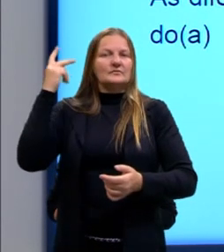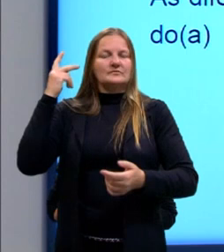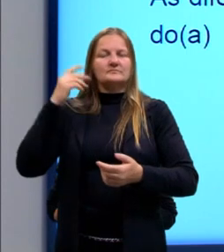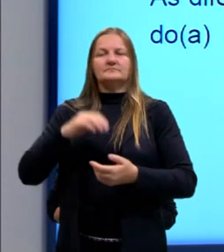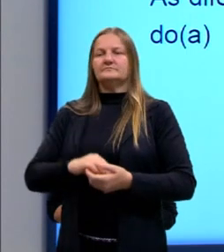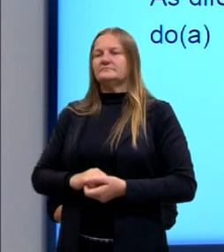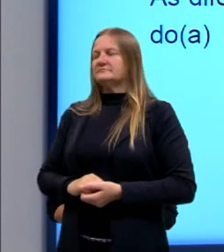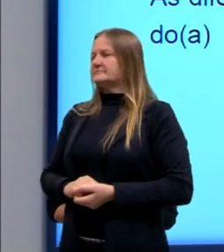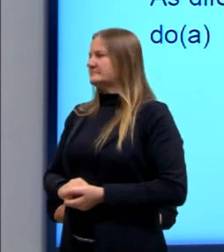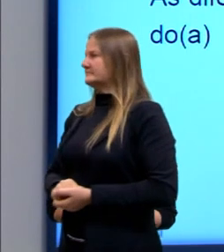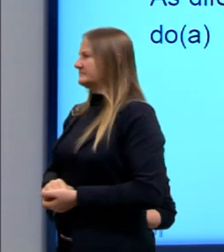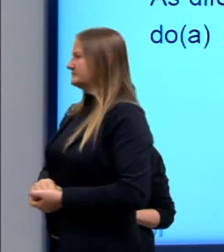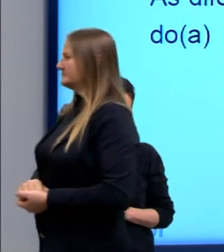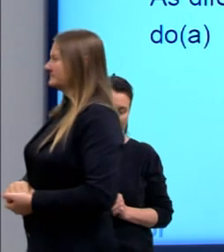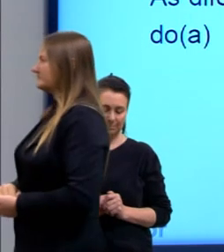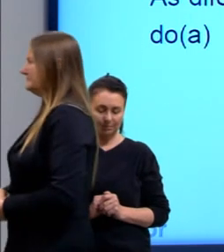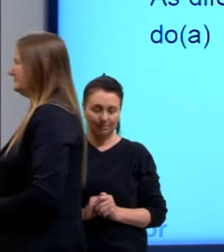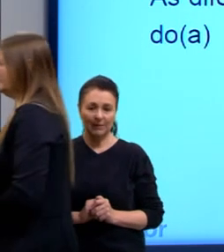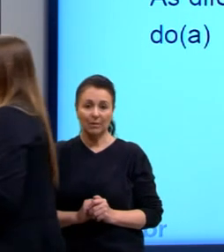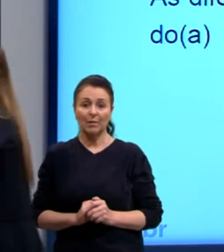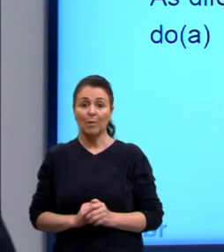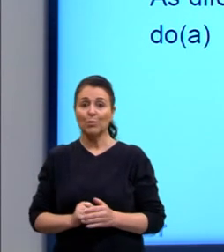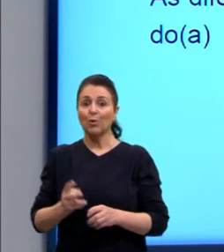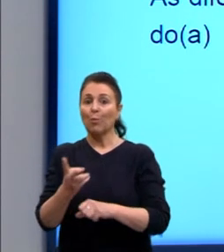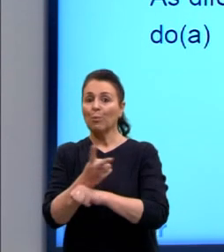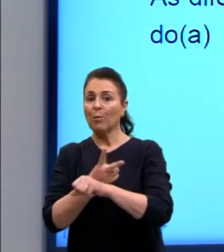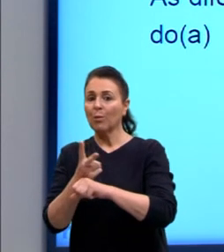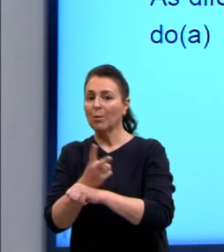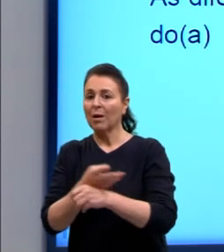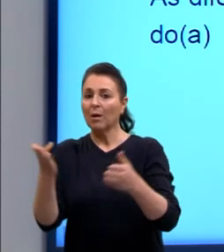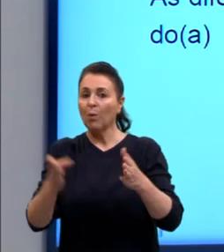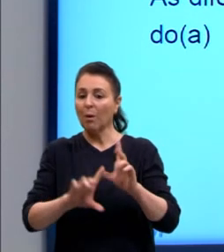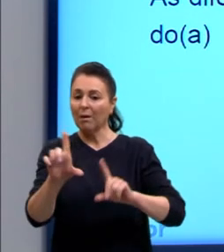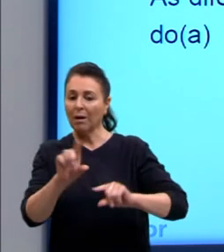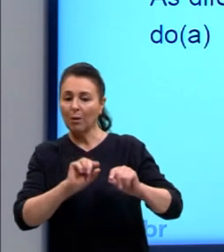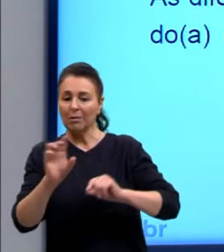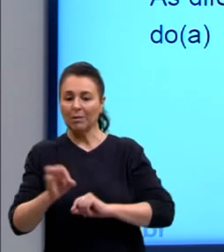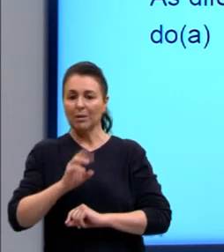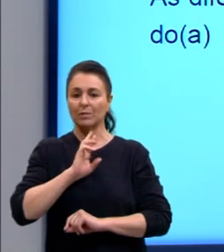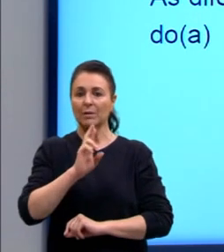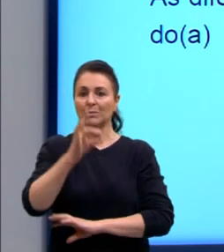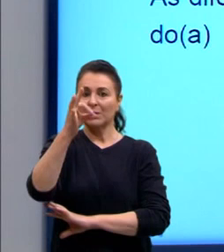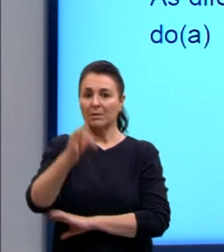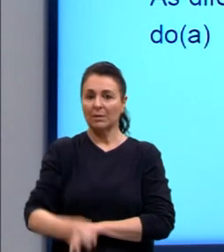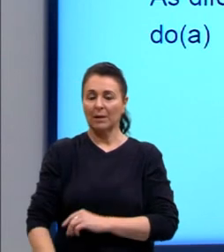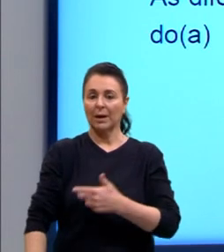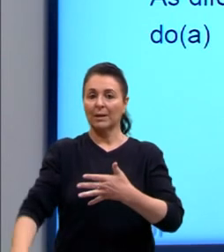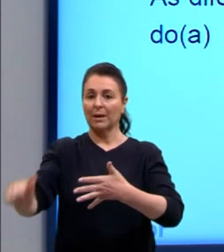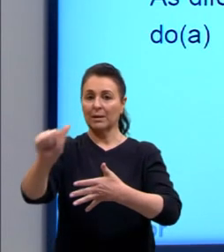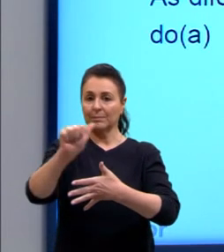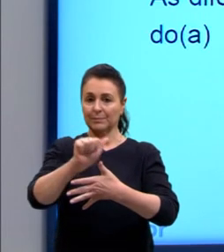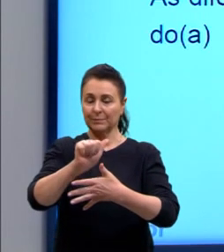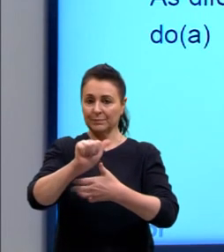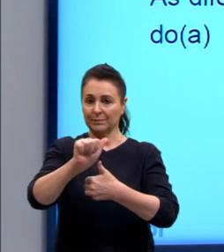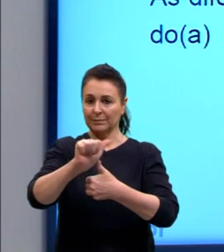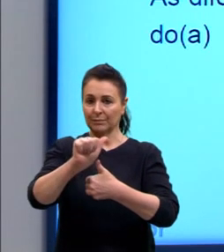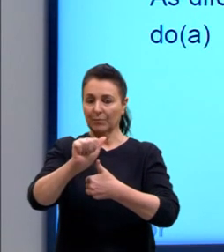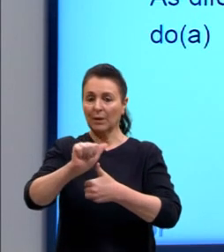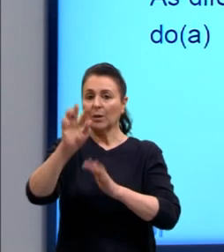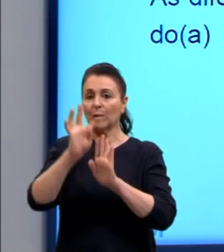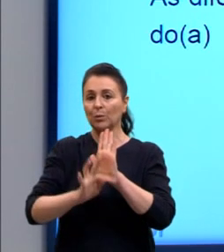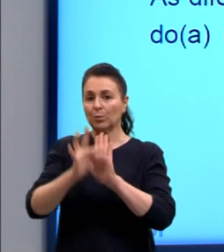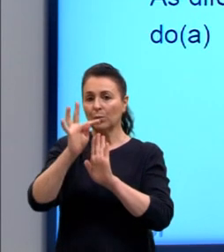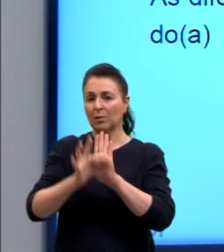Então, tentar achar que é a alternativa que afirma isso. Então, a Á. Nesse texto,